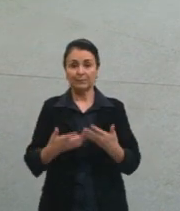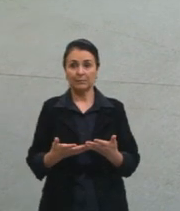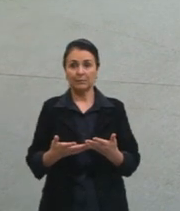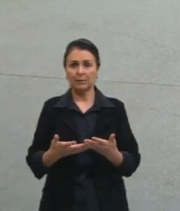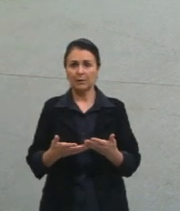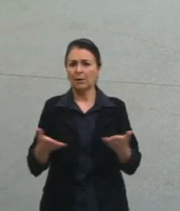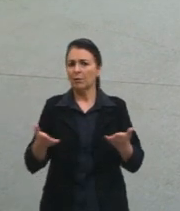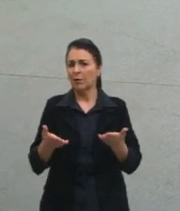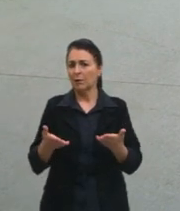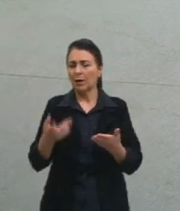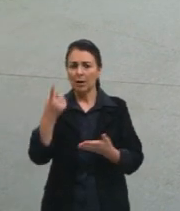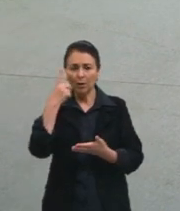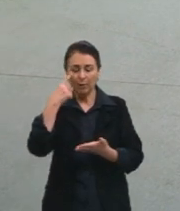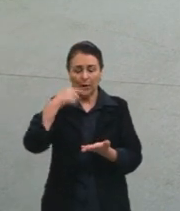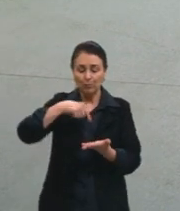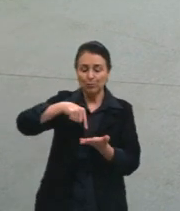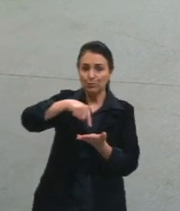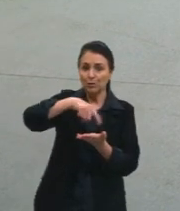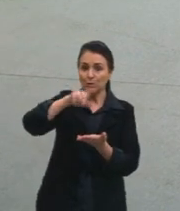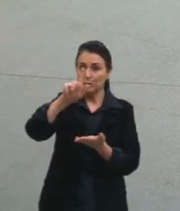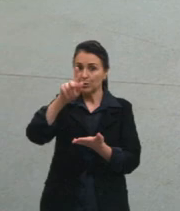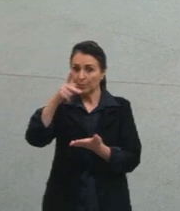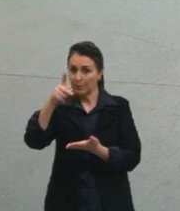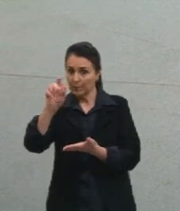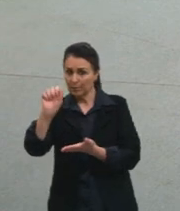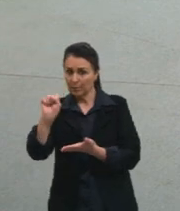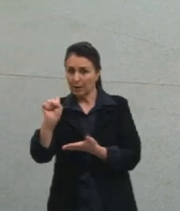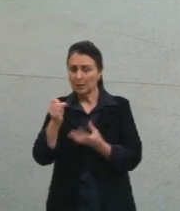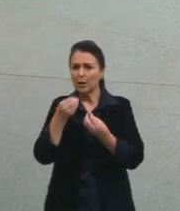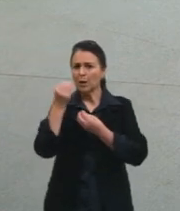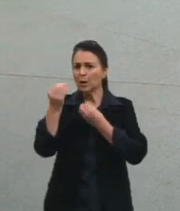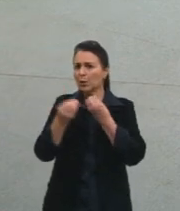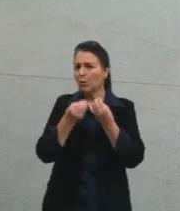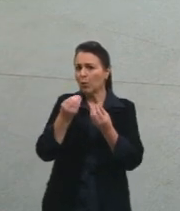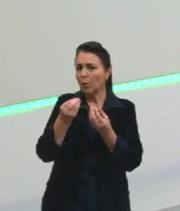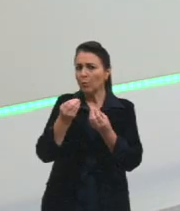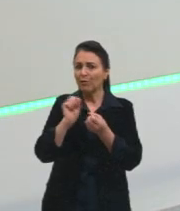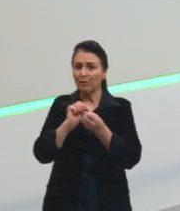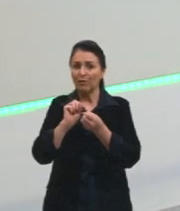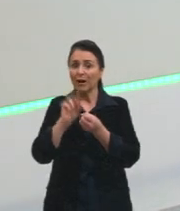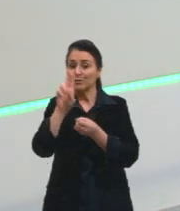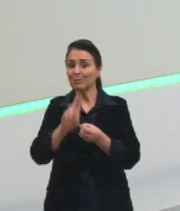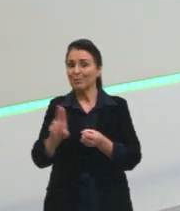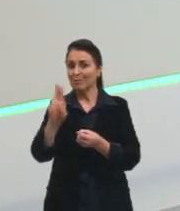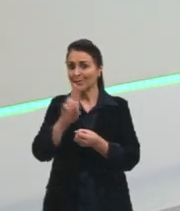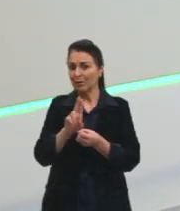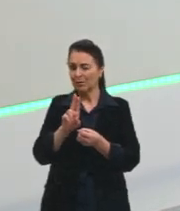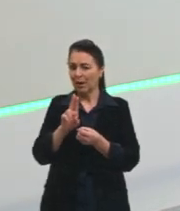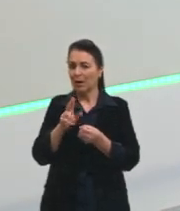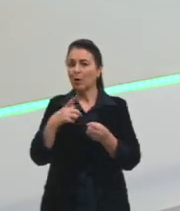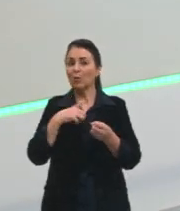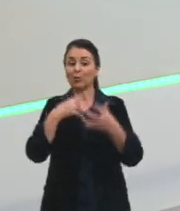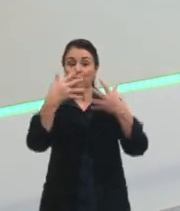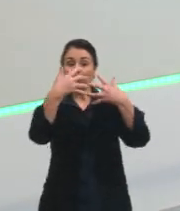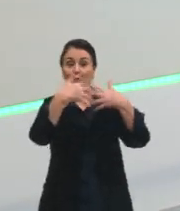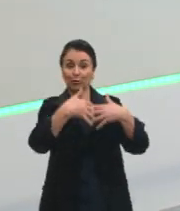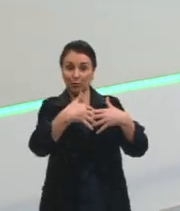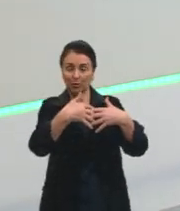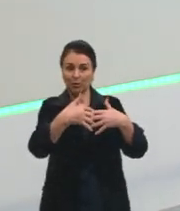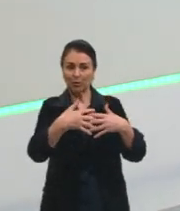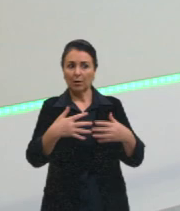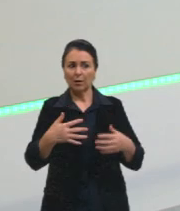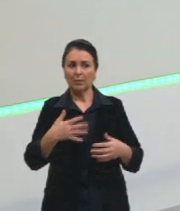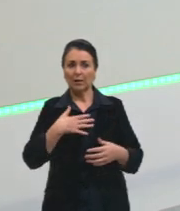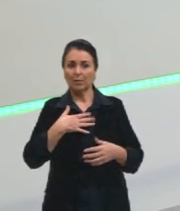tá, mas, aquilo ali é o GPS, vamos ver como é que funciona o GPS, pelo menos. O GPS, para eu ter o meu posicionamento